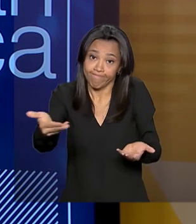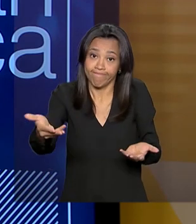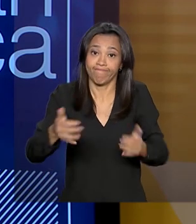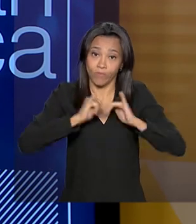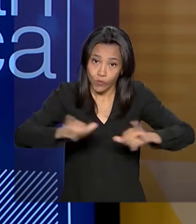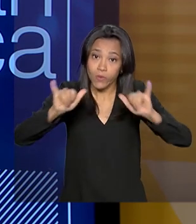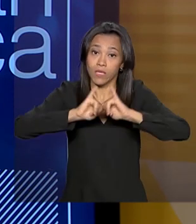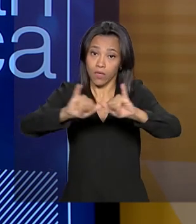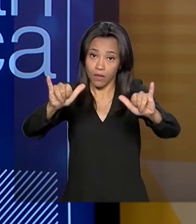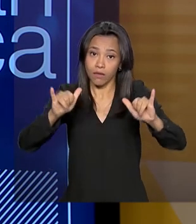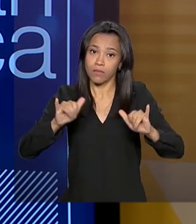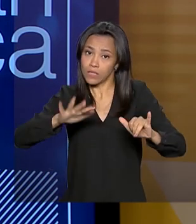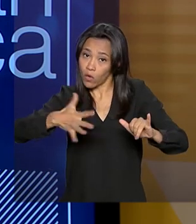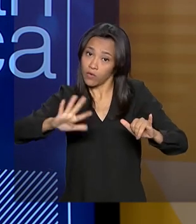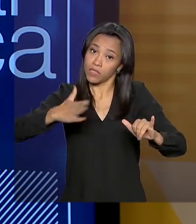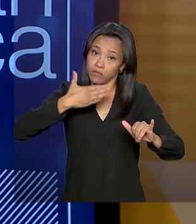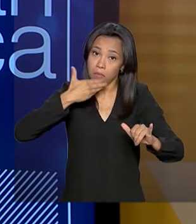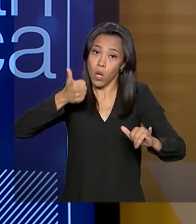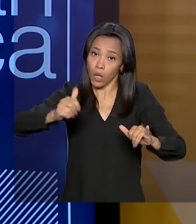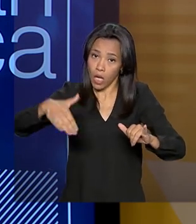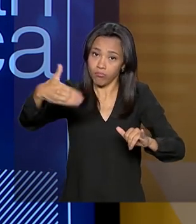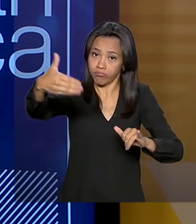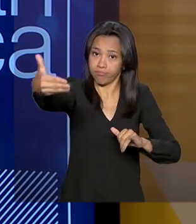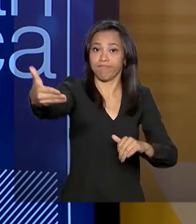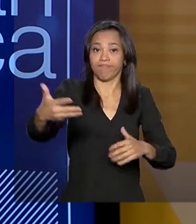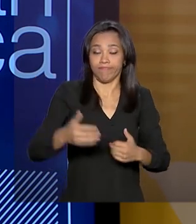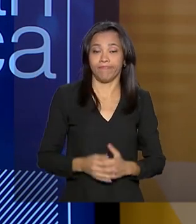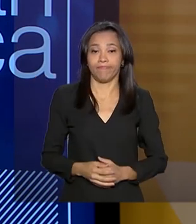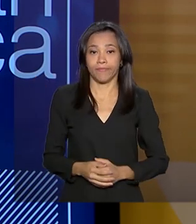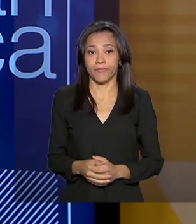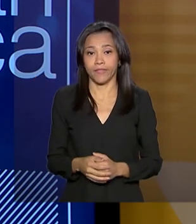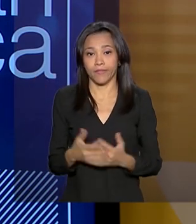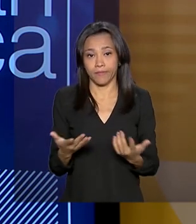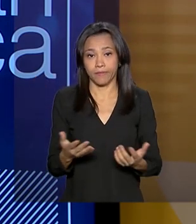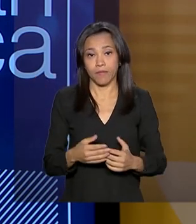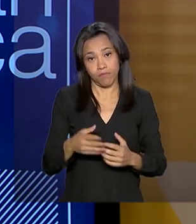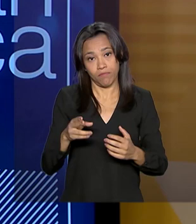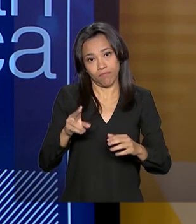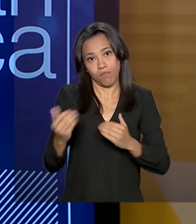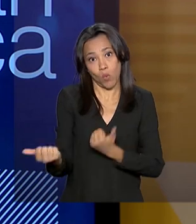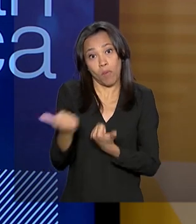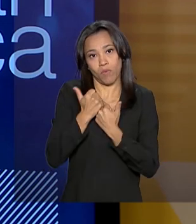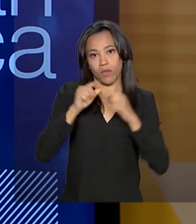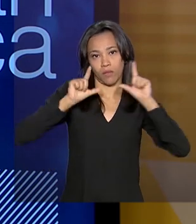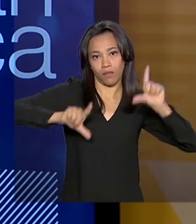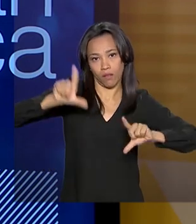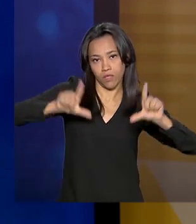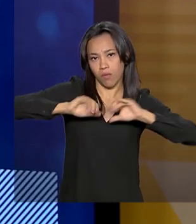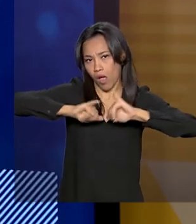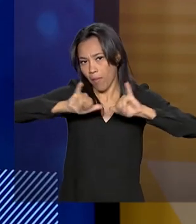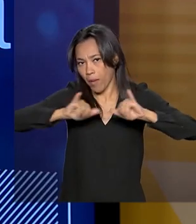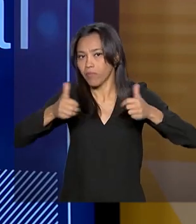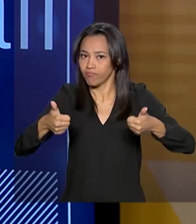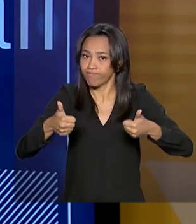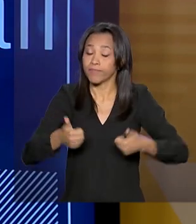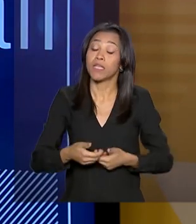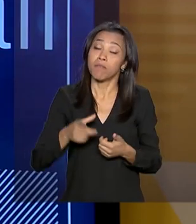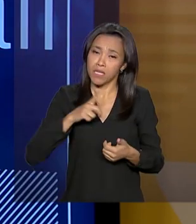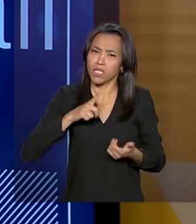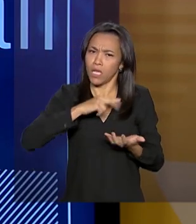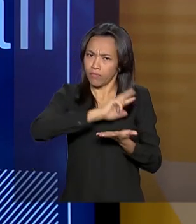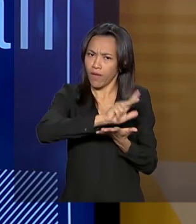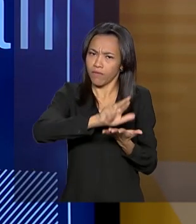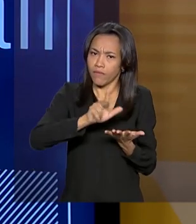Talvez é algo que se possa melhorar em termos de... termos jornalísticos, mas posso garantir que há bastante coisas sendo feitas